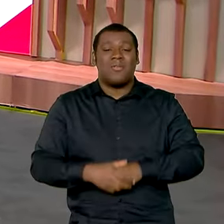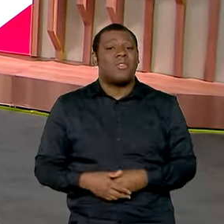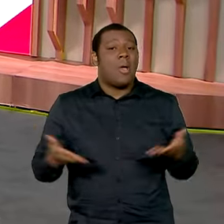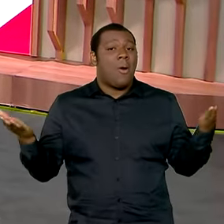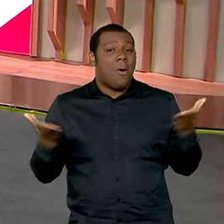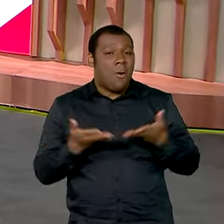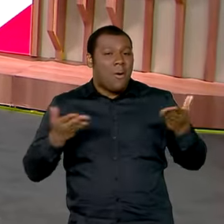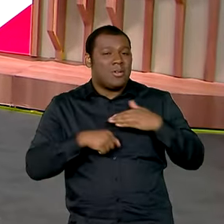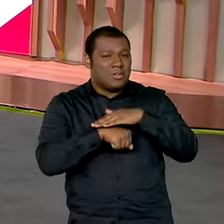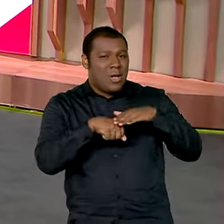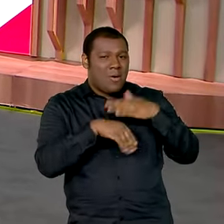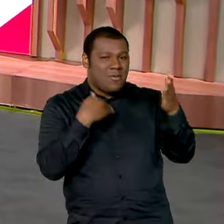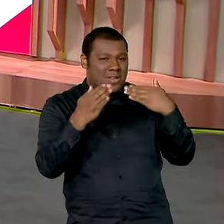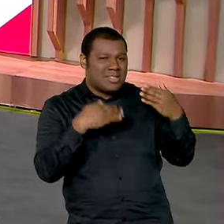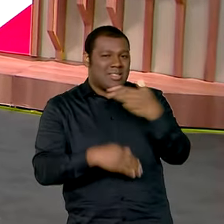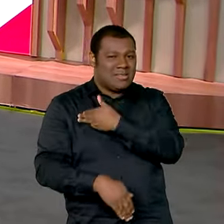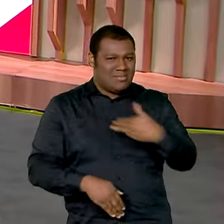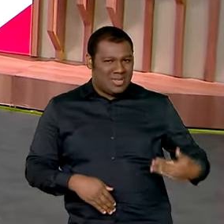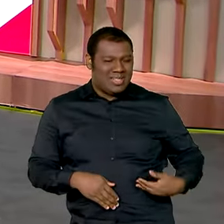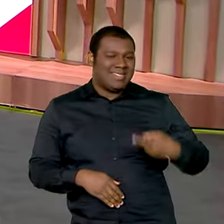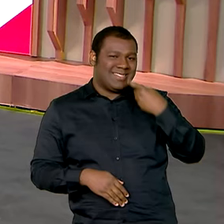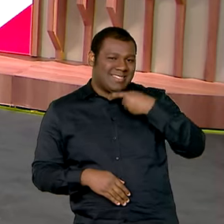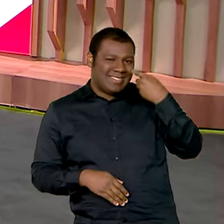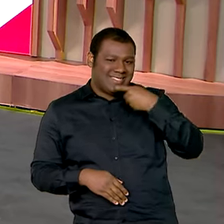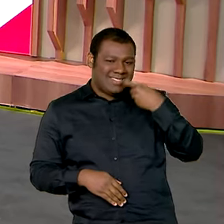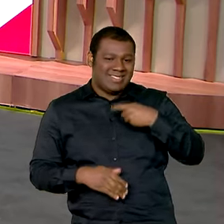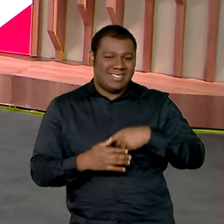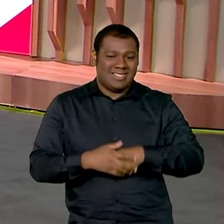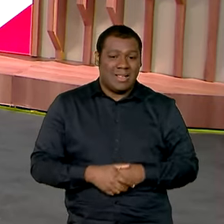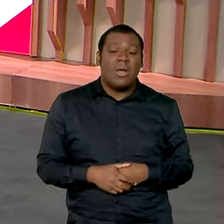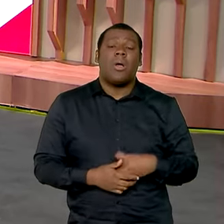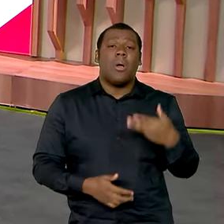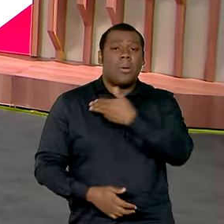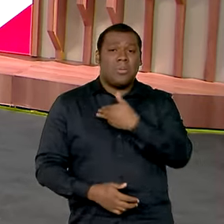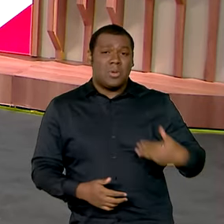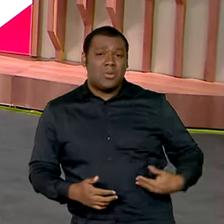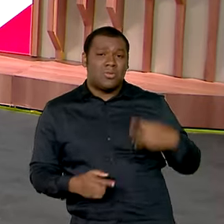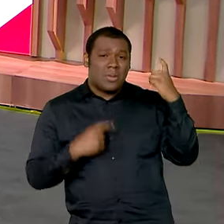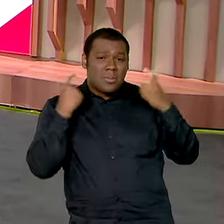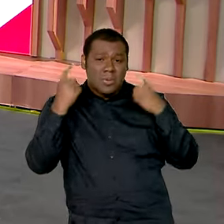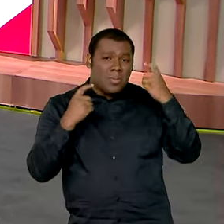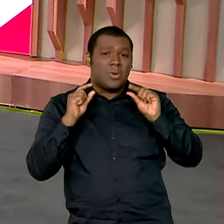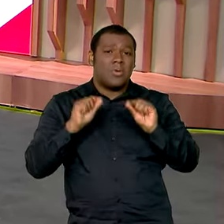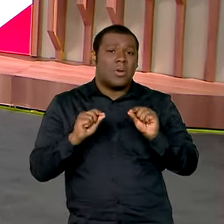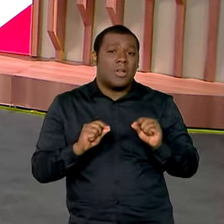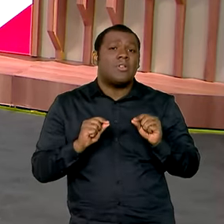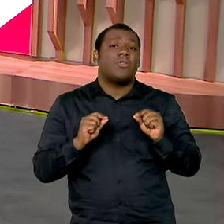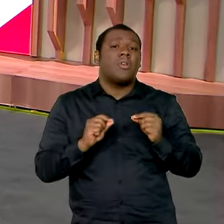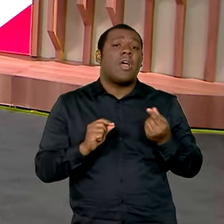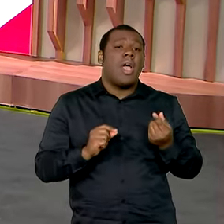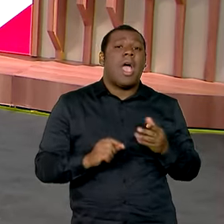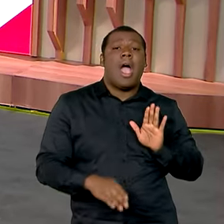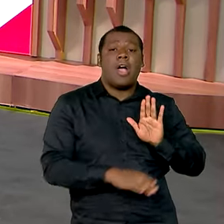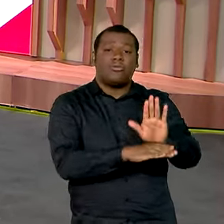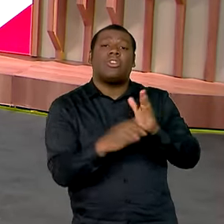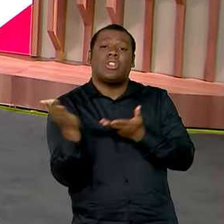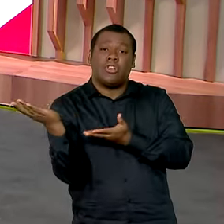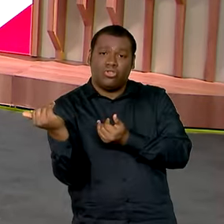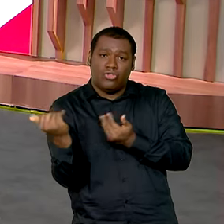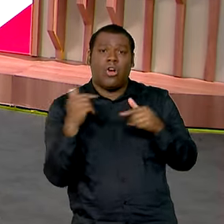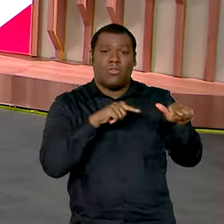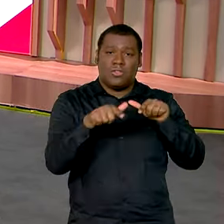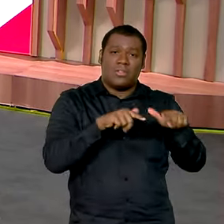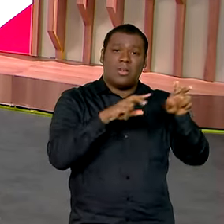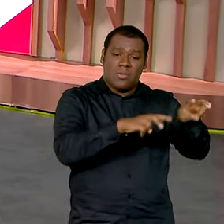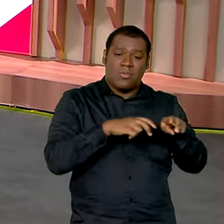Teixeira. A Vanessa, uma das preocupações que ele trouxe foi exatamente de deixar os jovens no campo e para isso aumentar ali todo